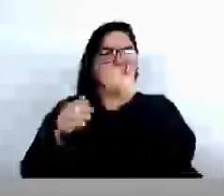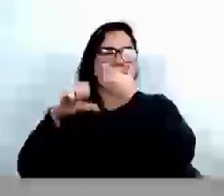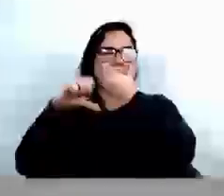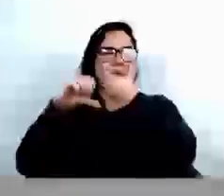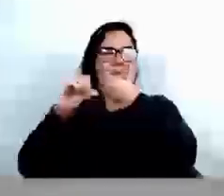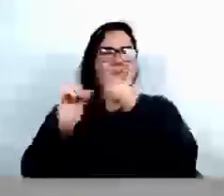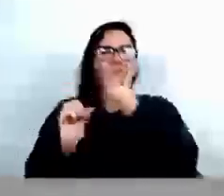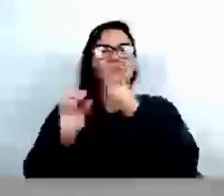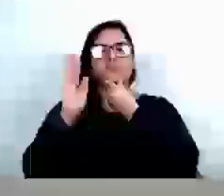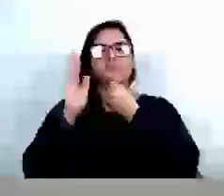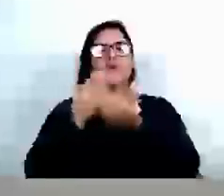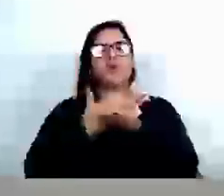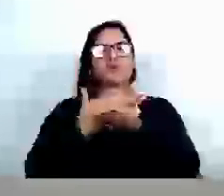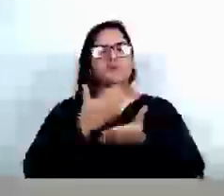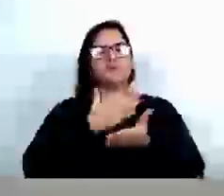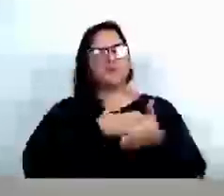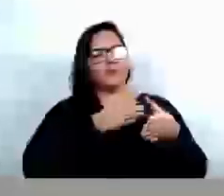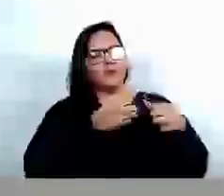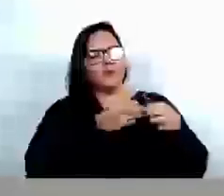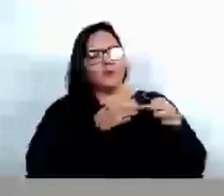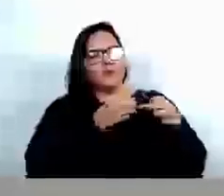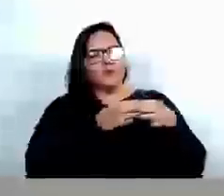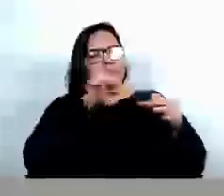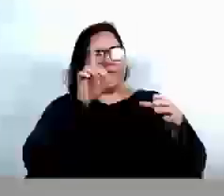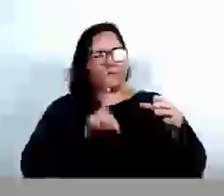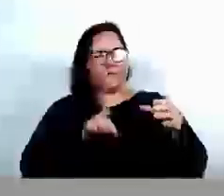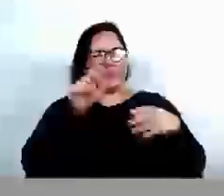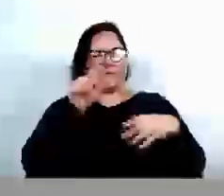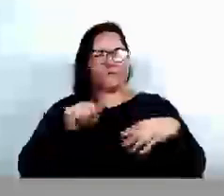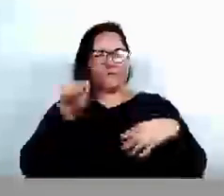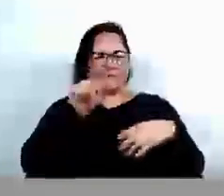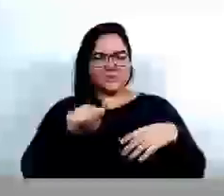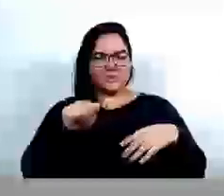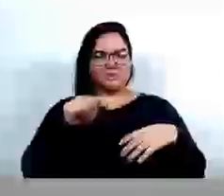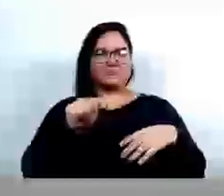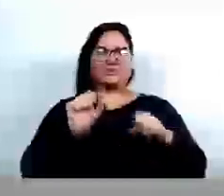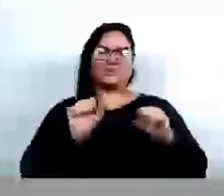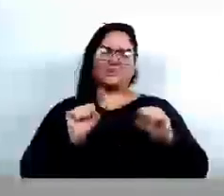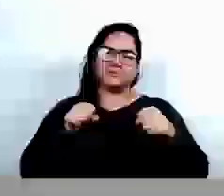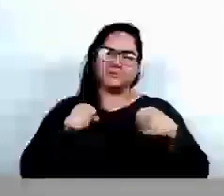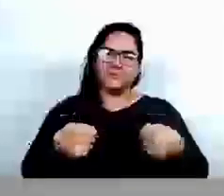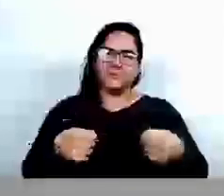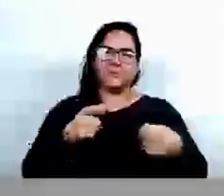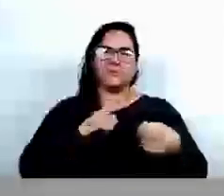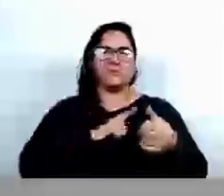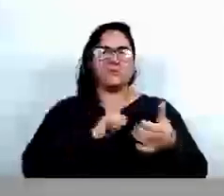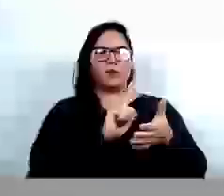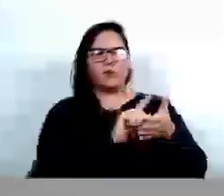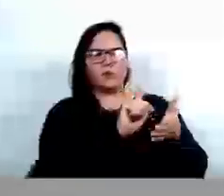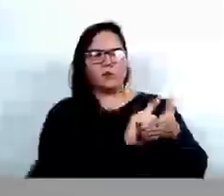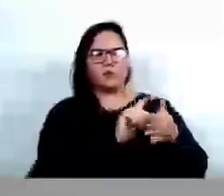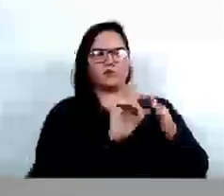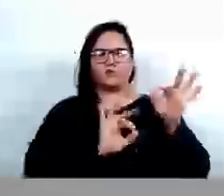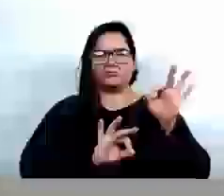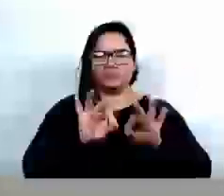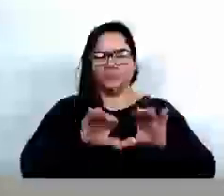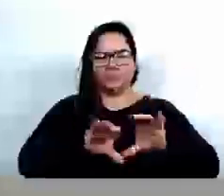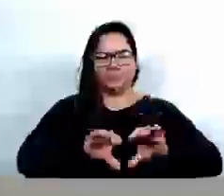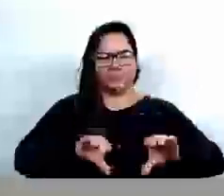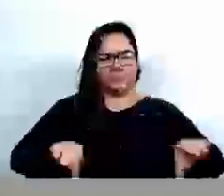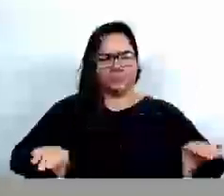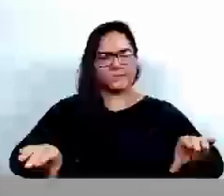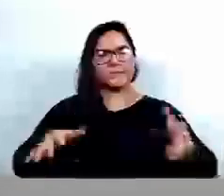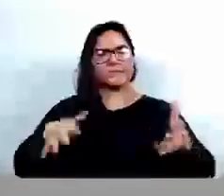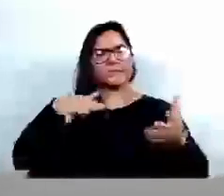eu e alguns membros da diretoria da Associação de Tijuquinha, a gente se empenhou lá numa limpeza, organizando estatames, eu organizando espaço